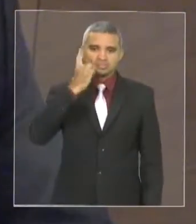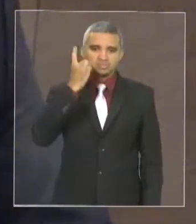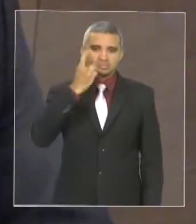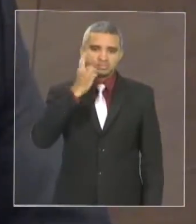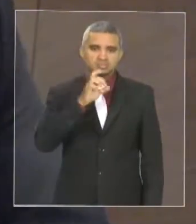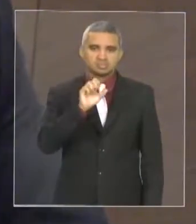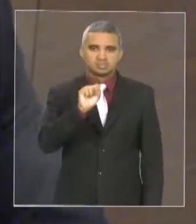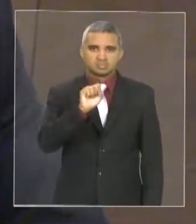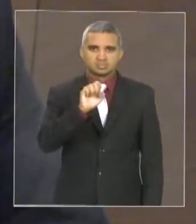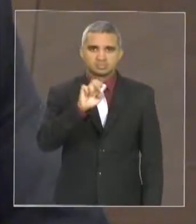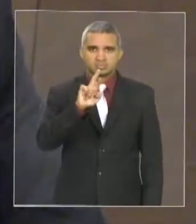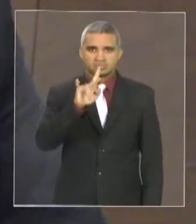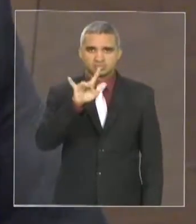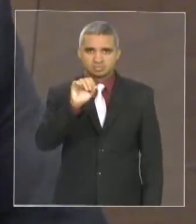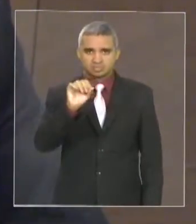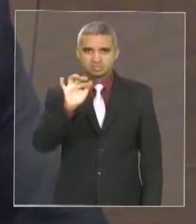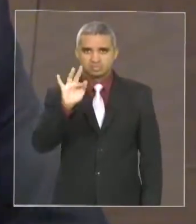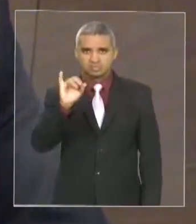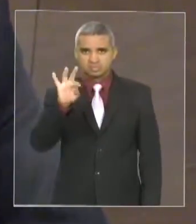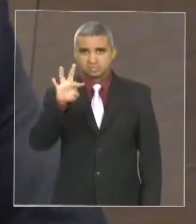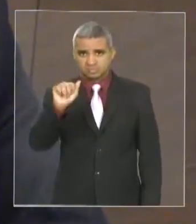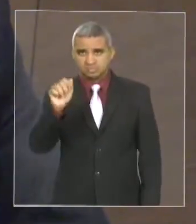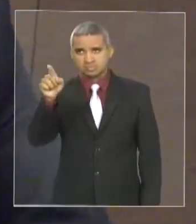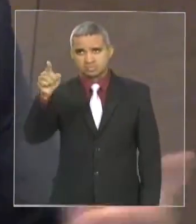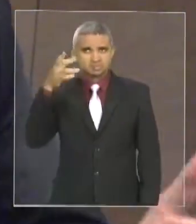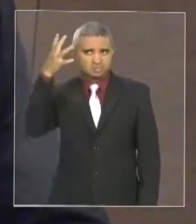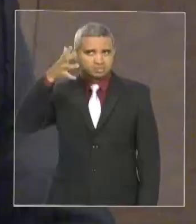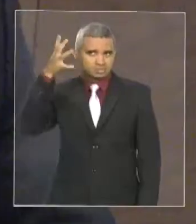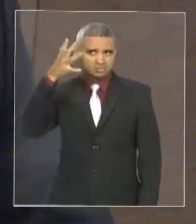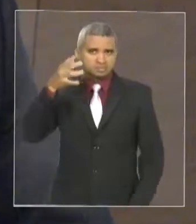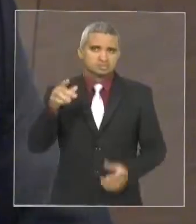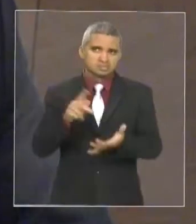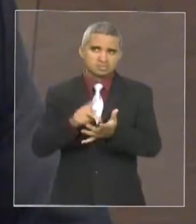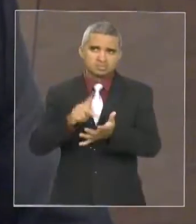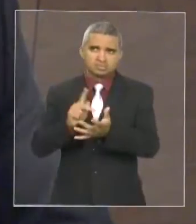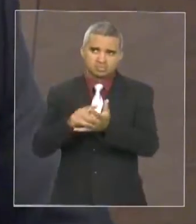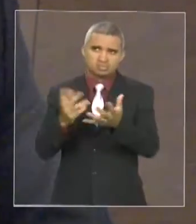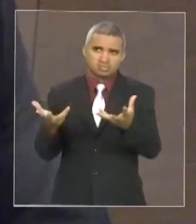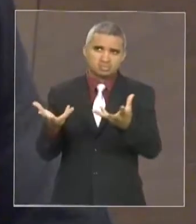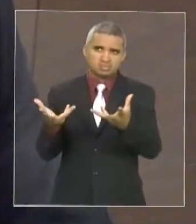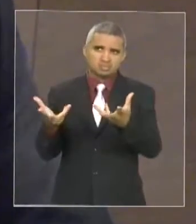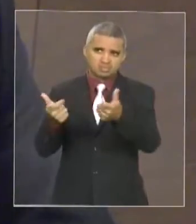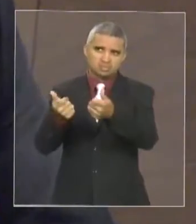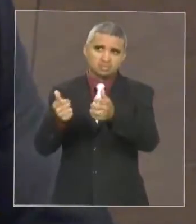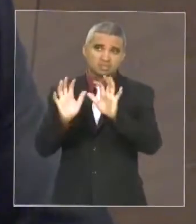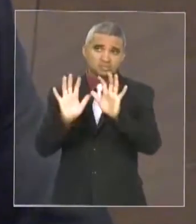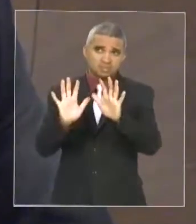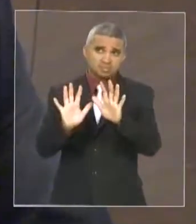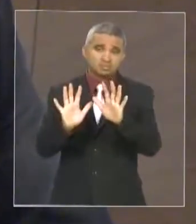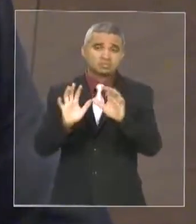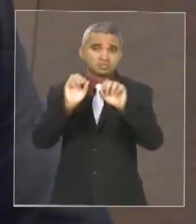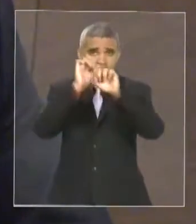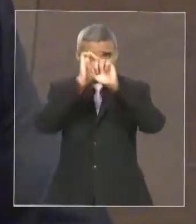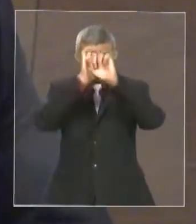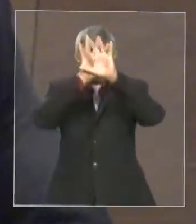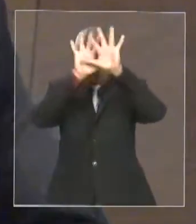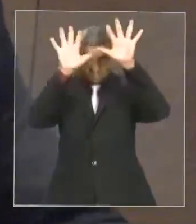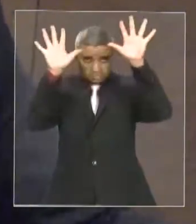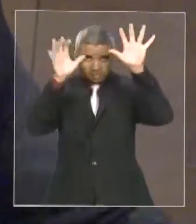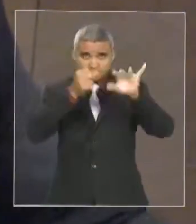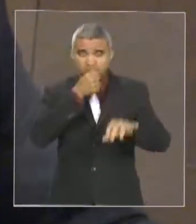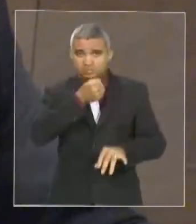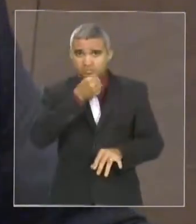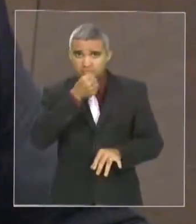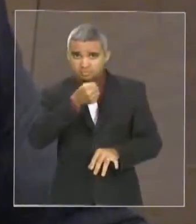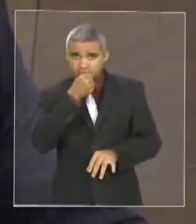mas deixar bem claro, não só vossa excelência, já comecei com vossa excelência, mas para a imprensa e para as senhoras e senhores deputados, que